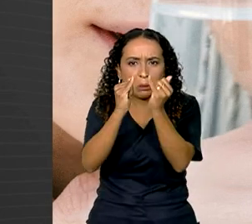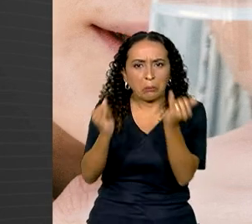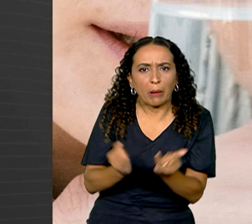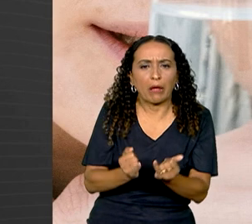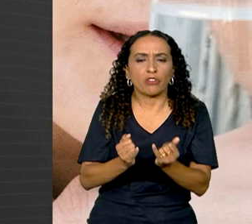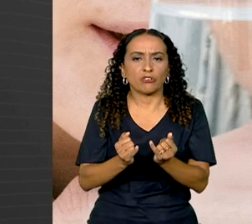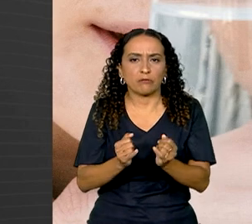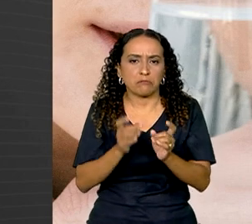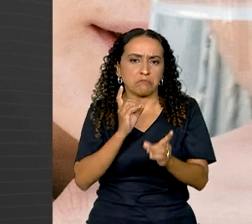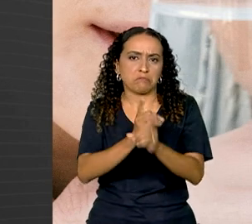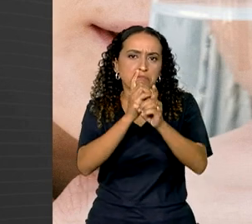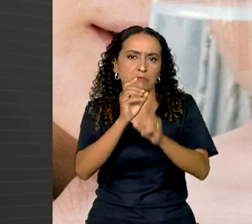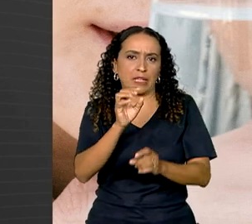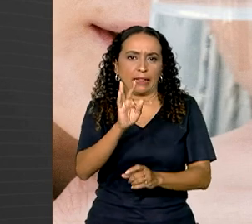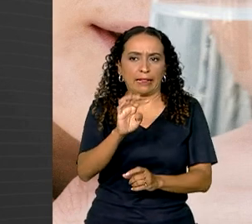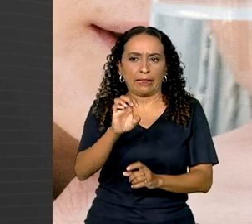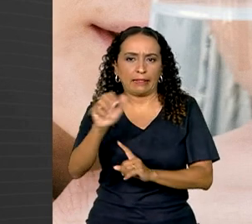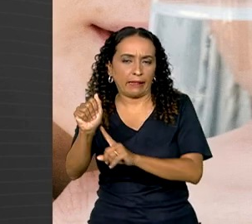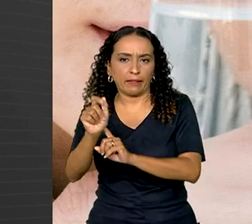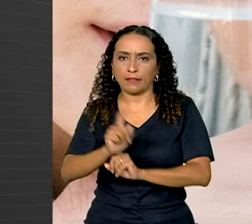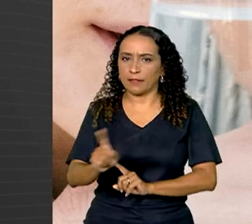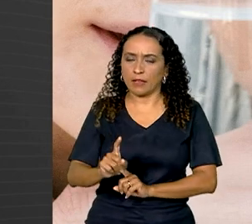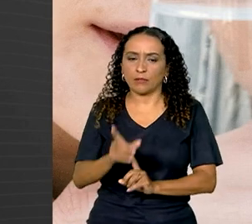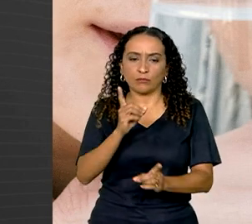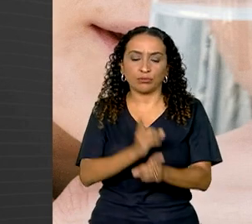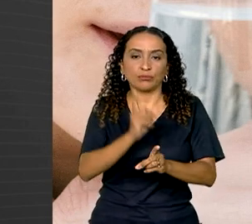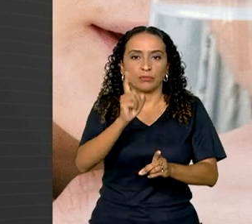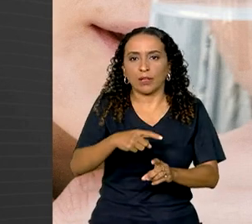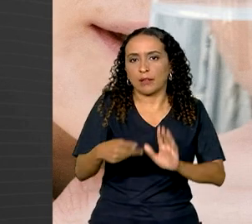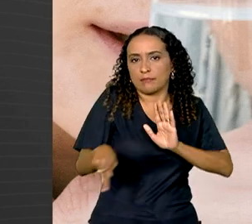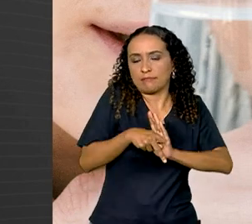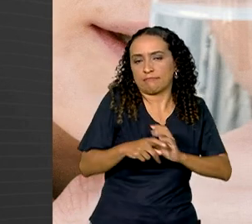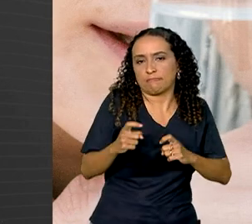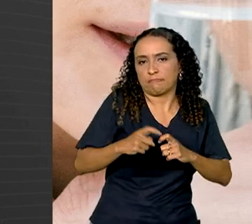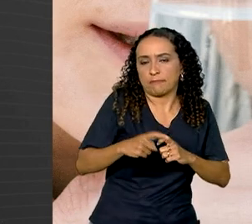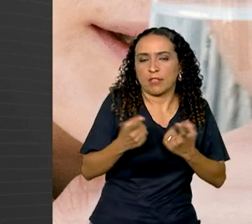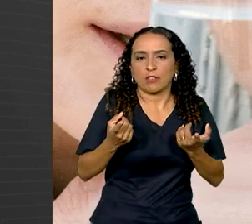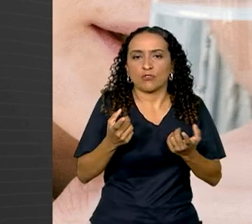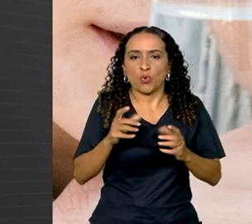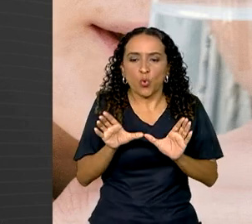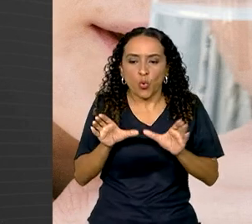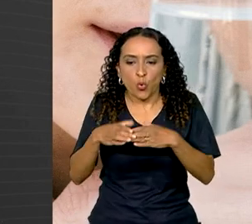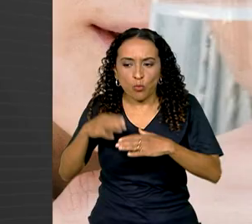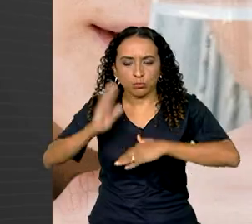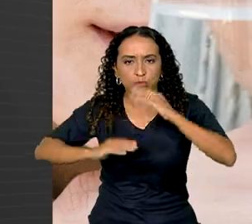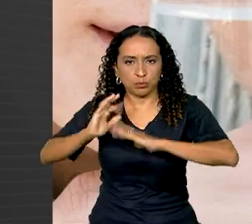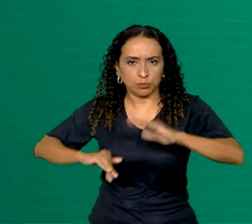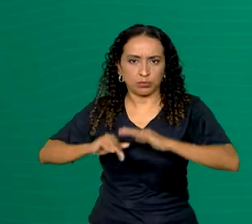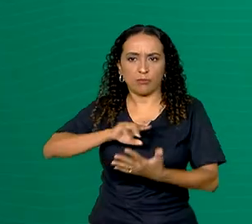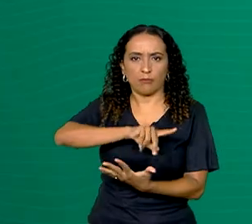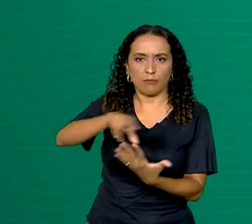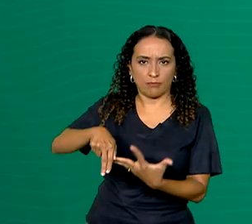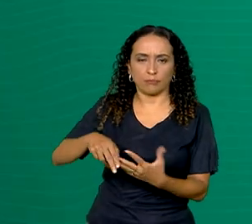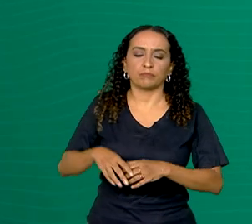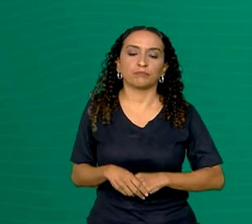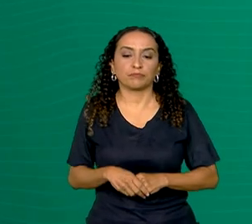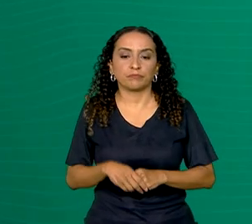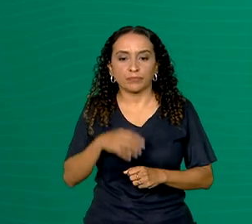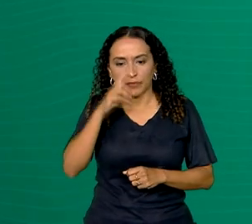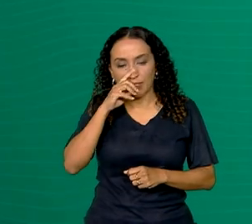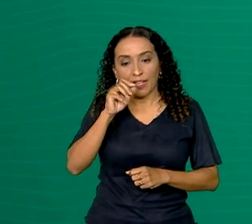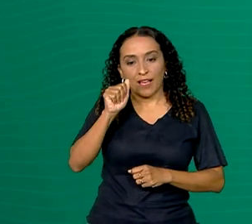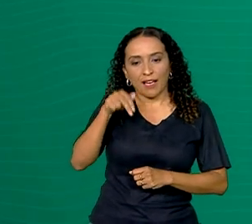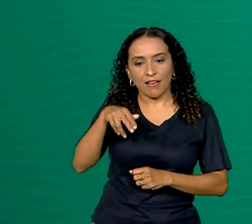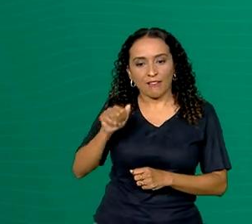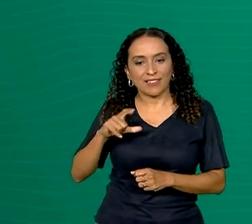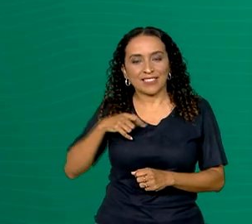para confirmar o TEA. O diagnóstico é clínico e deve ser feito por uma equipe multiprofissional. A Havana tem